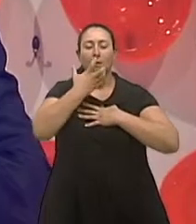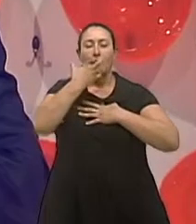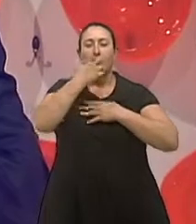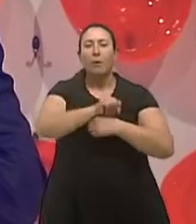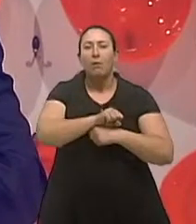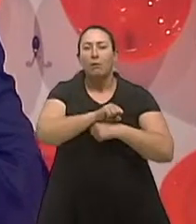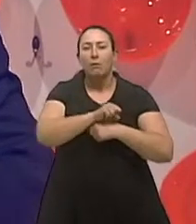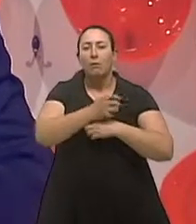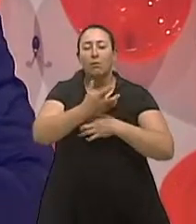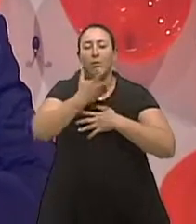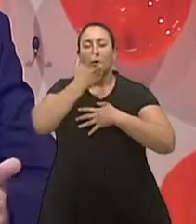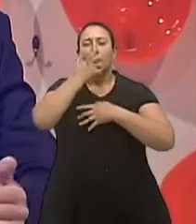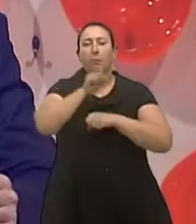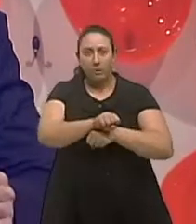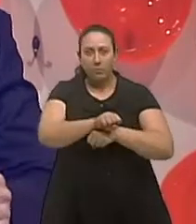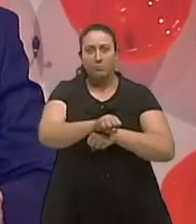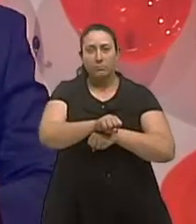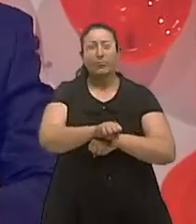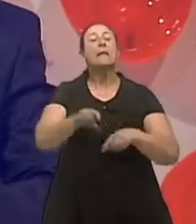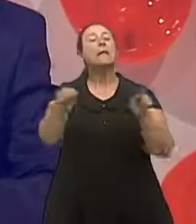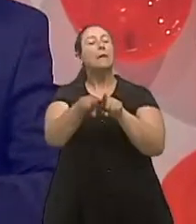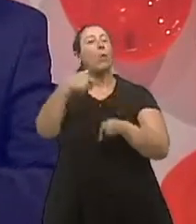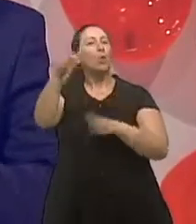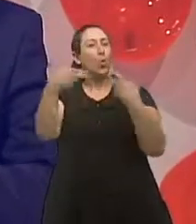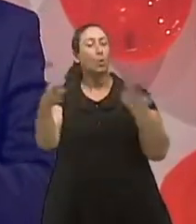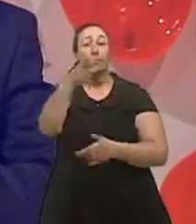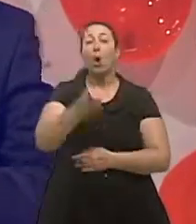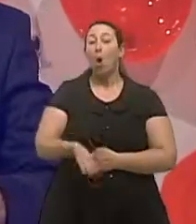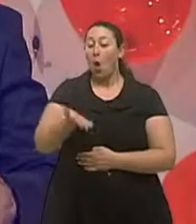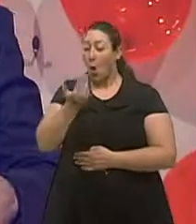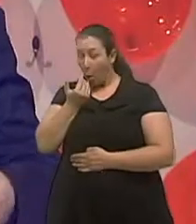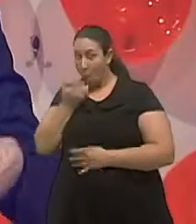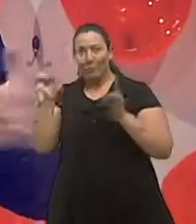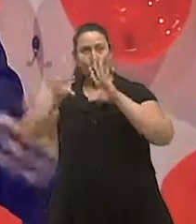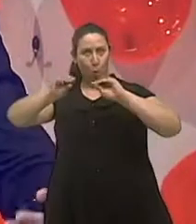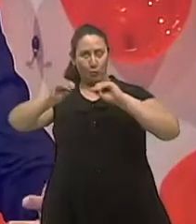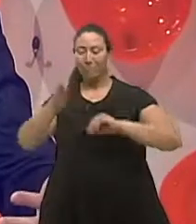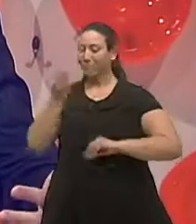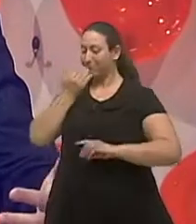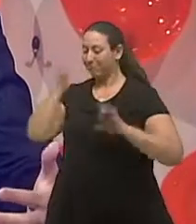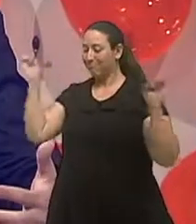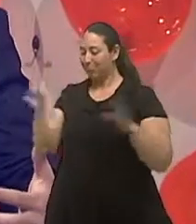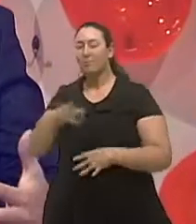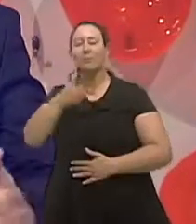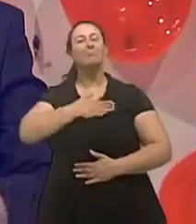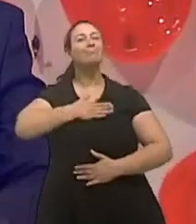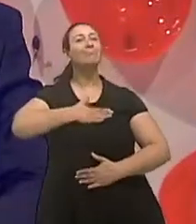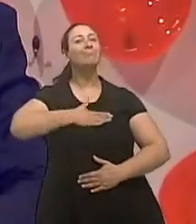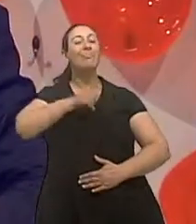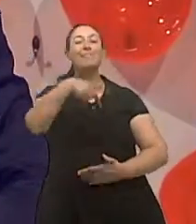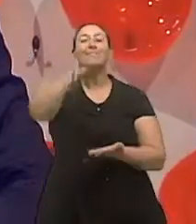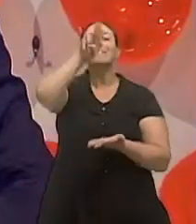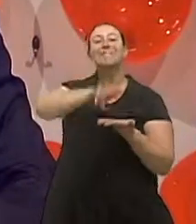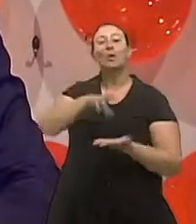deixa para jantar e logo vai direto para dormir, isso está associado também a maior relaxamento na musculatura e